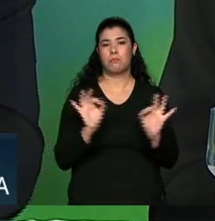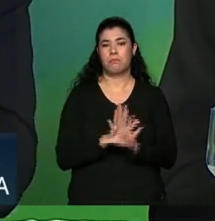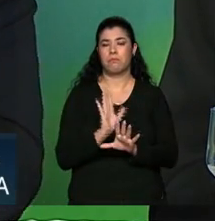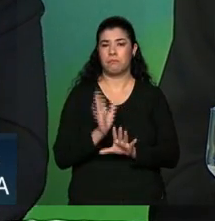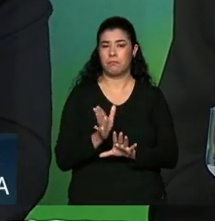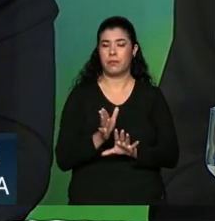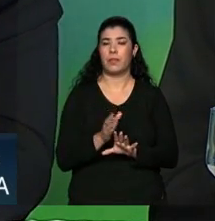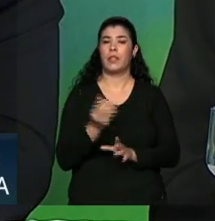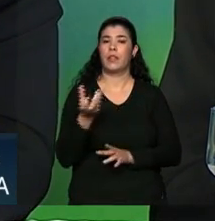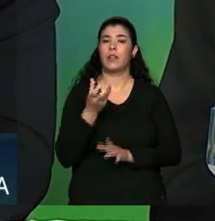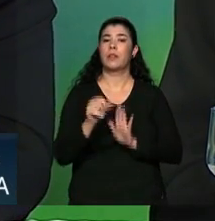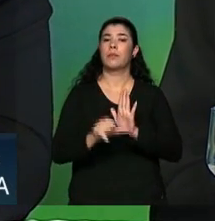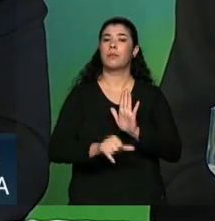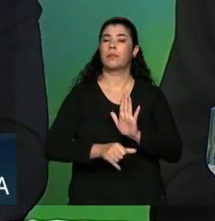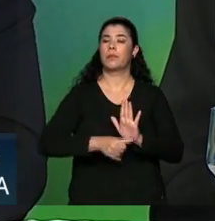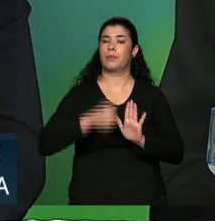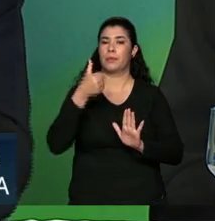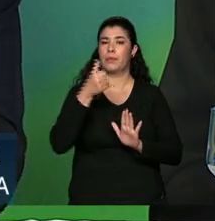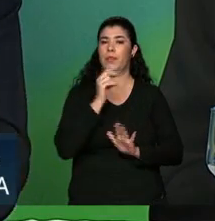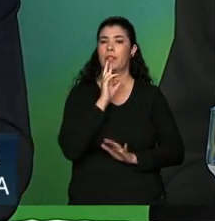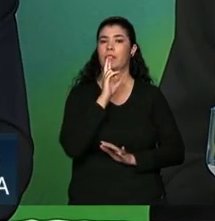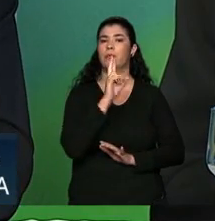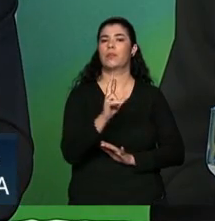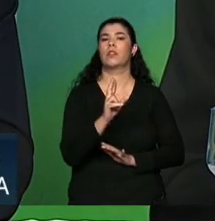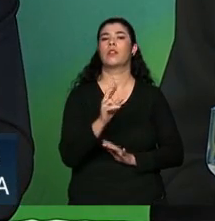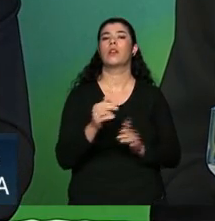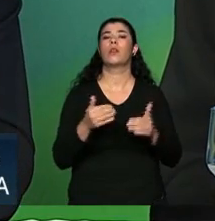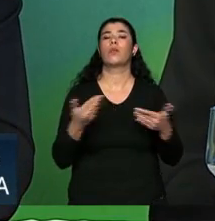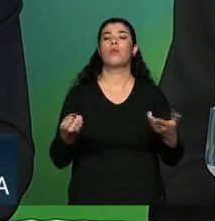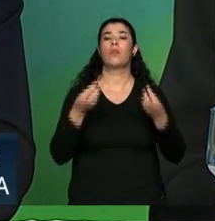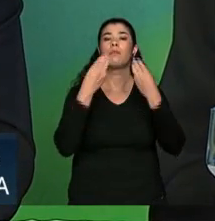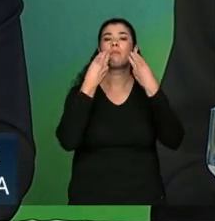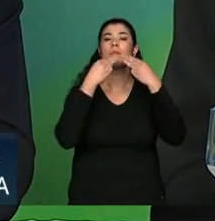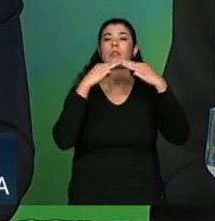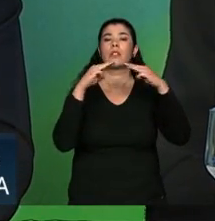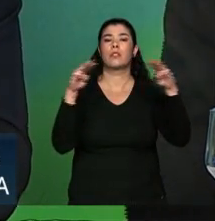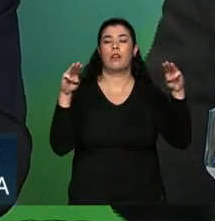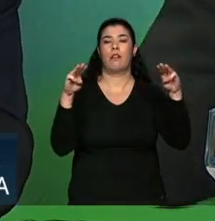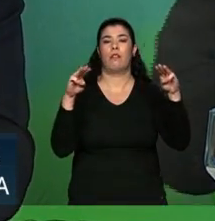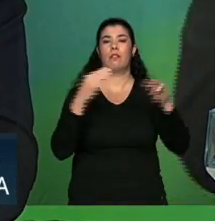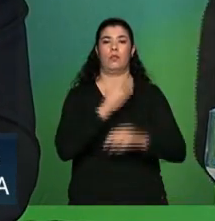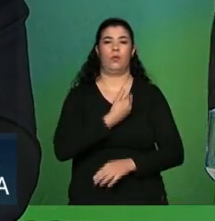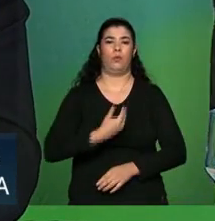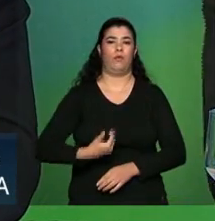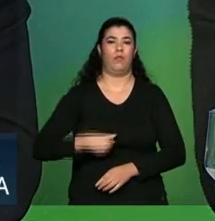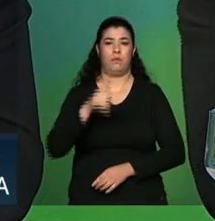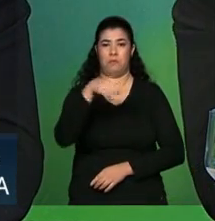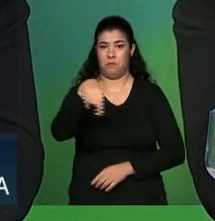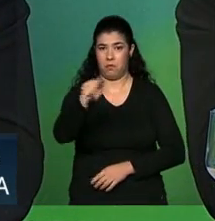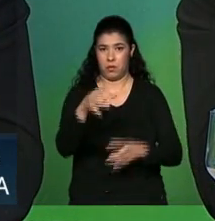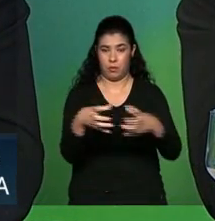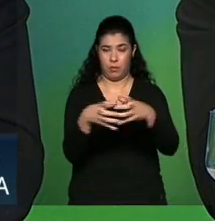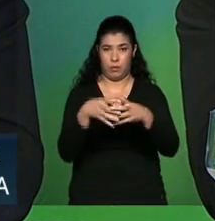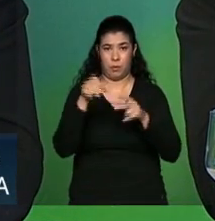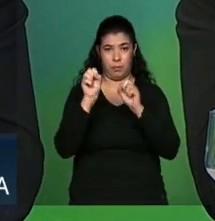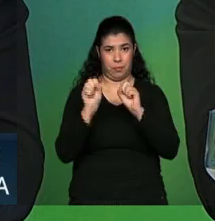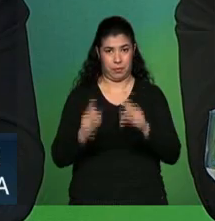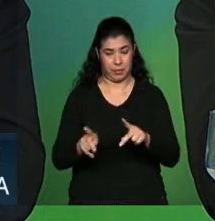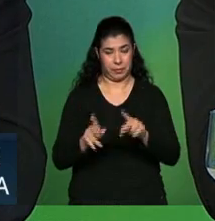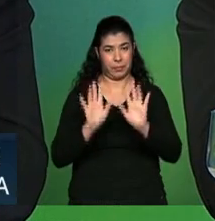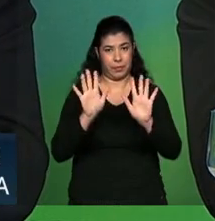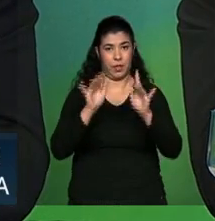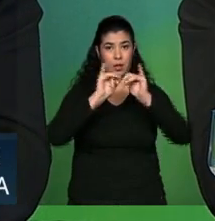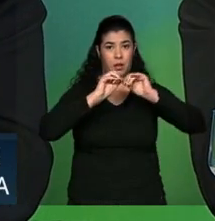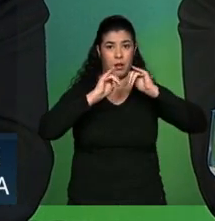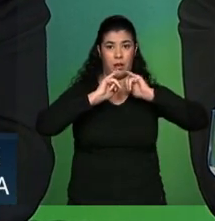para isso eu queria primeiro responder qual a mensagem que o governo dá aos aposentados a mensagem é que o governo tem um